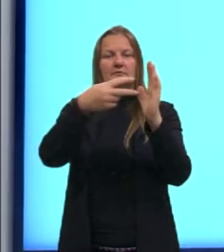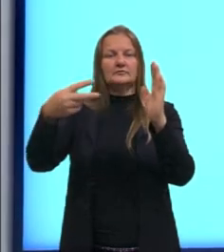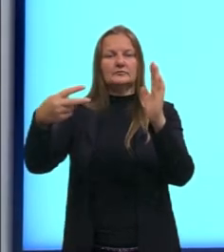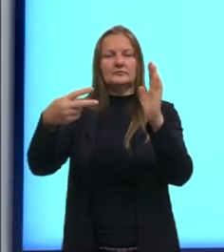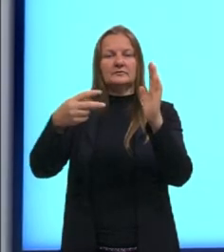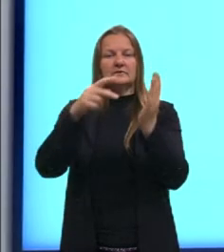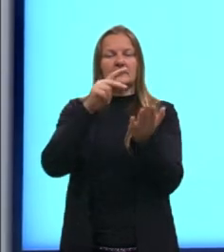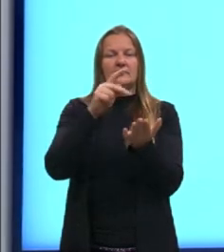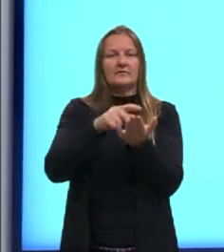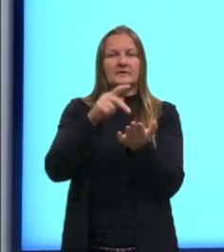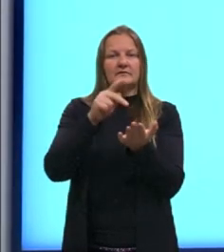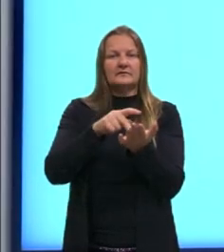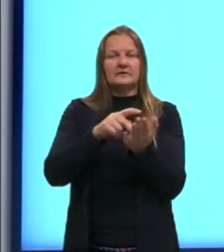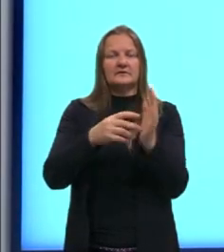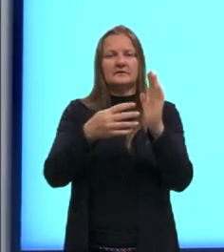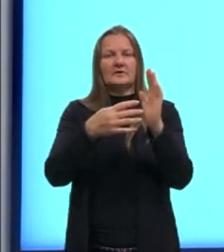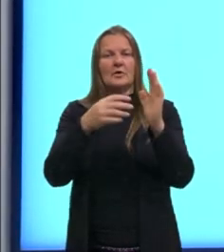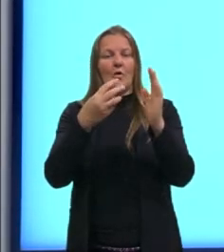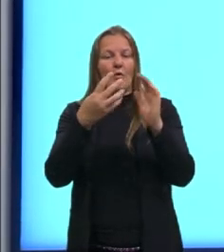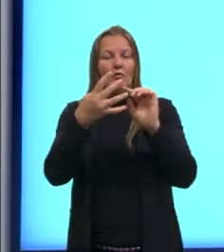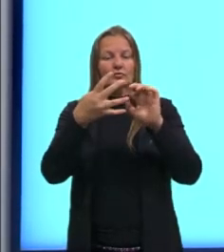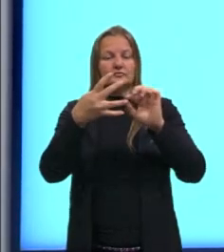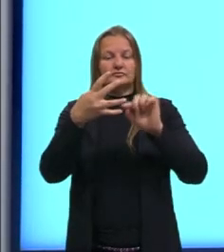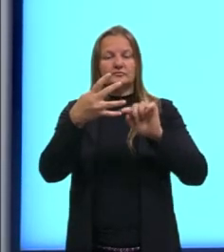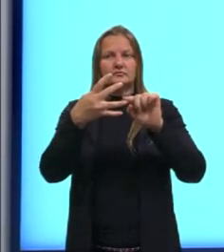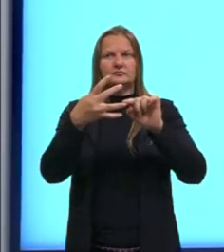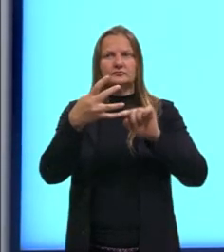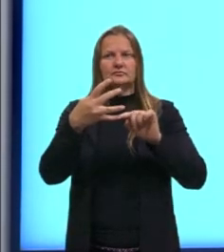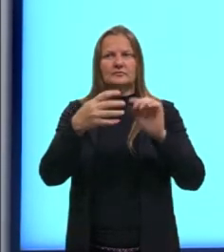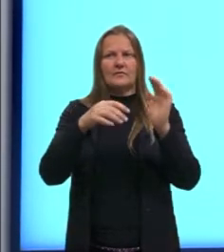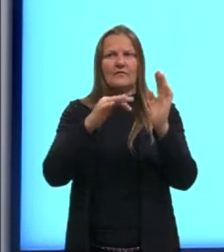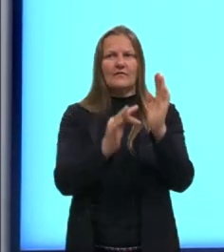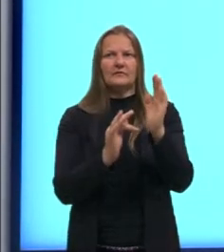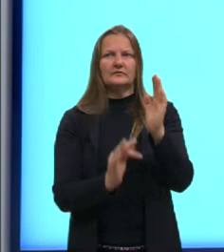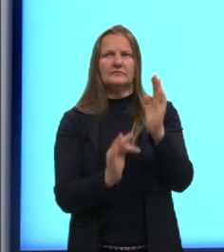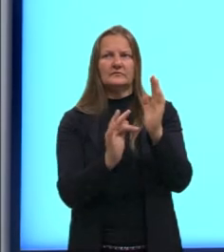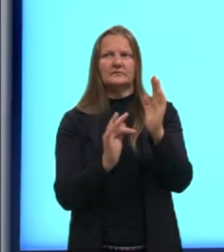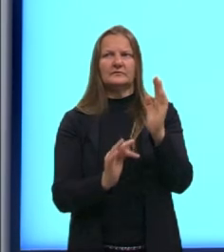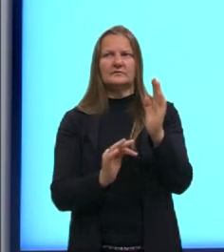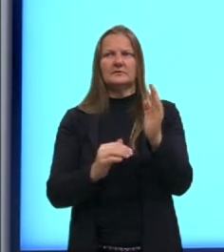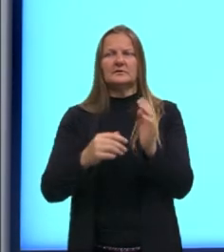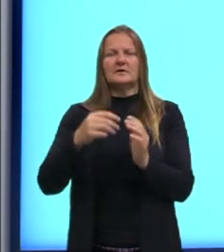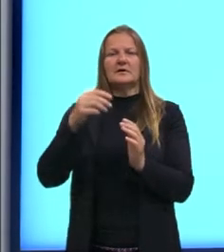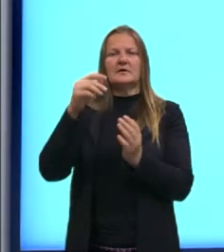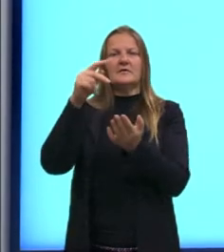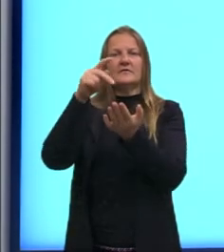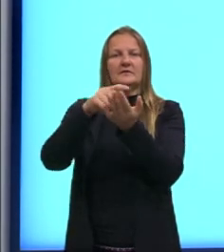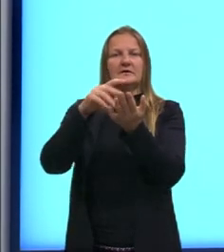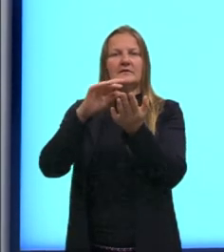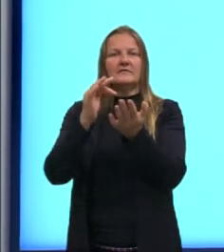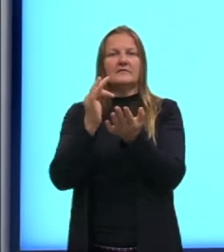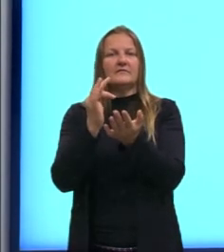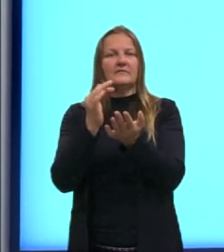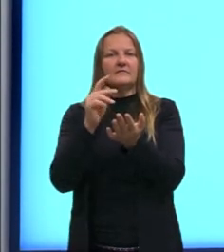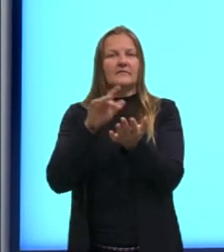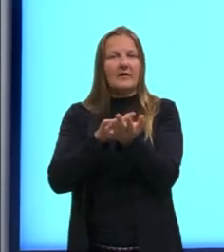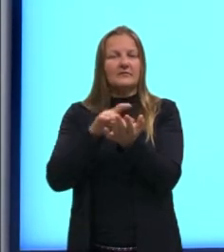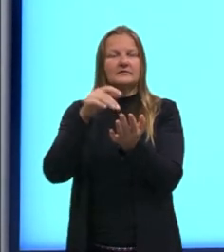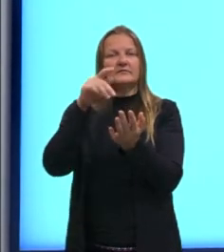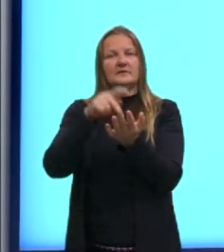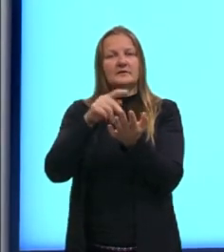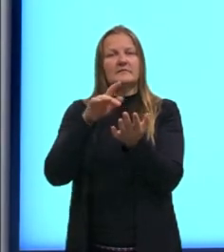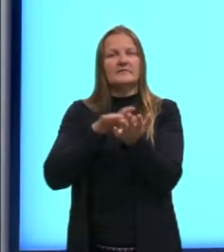últimas linhas são falsas. A segunda sentença, a gente sempre intercala. Então, verdadeiro, falso, verdadeiro, falso.